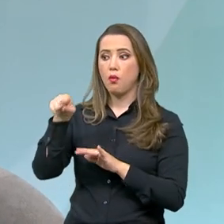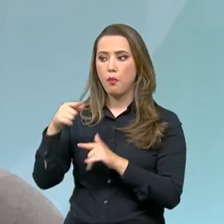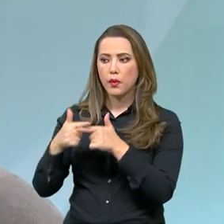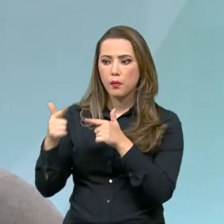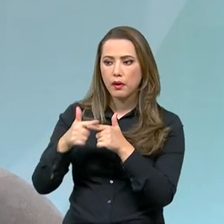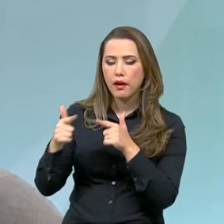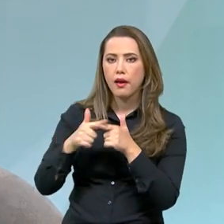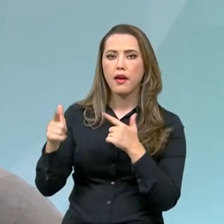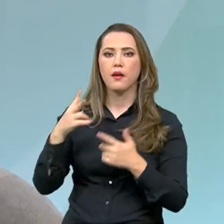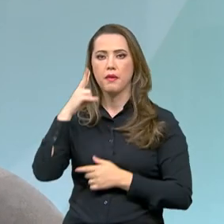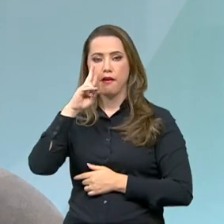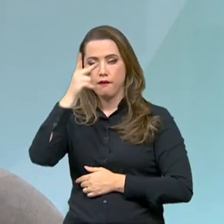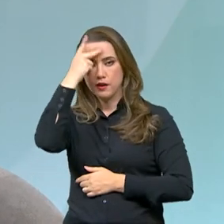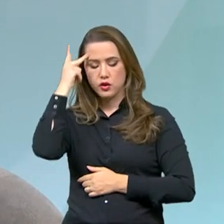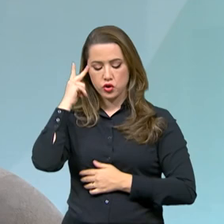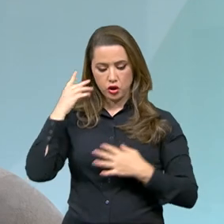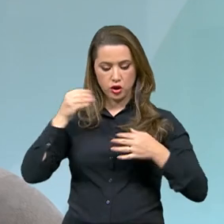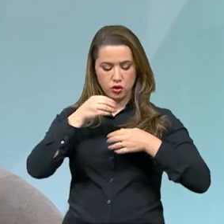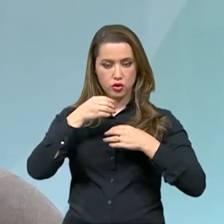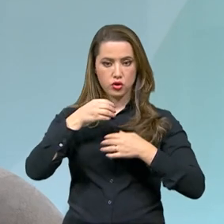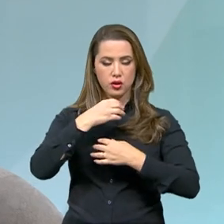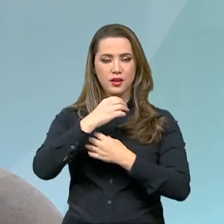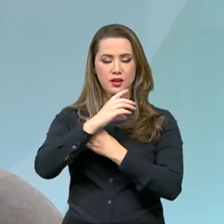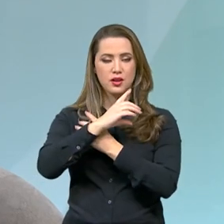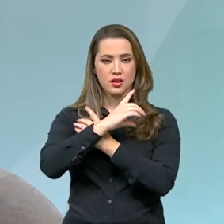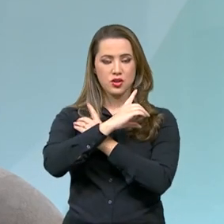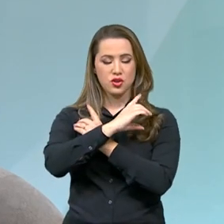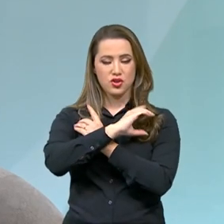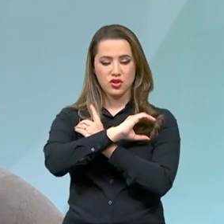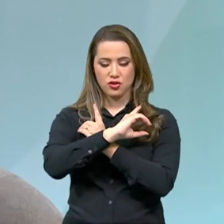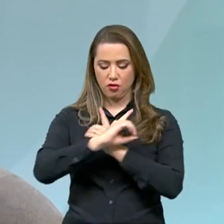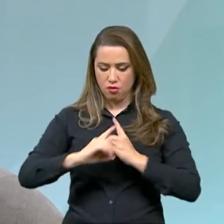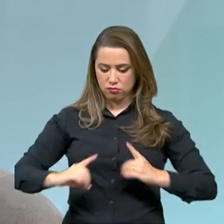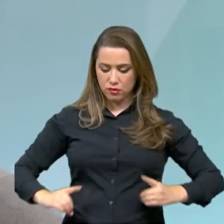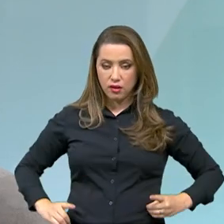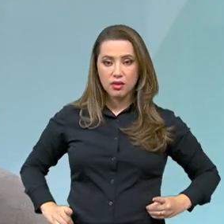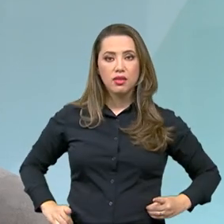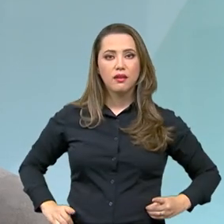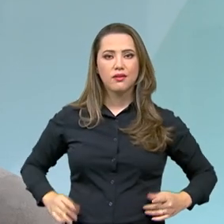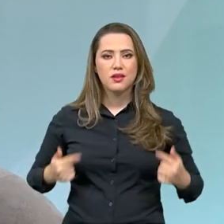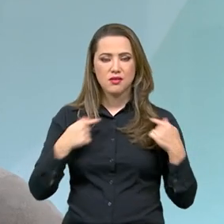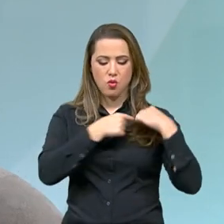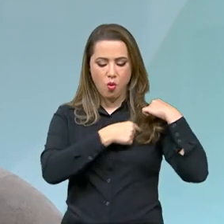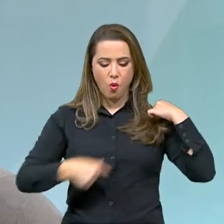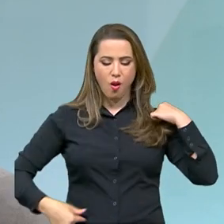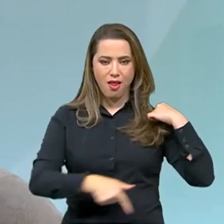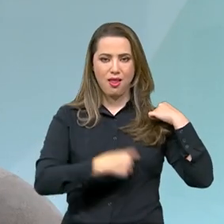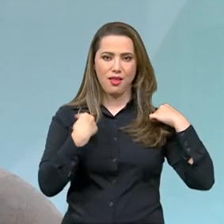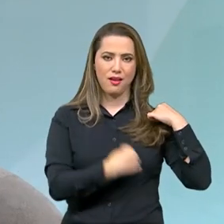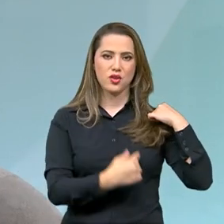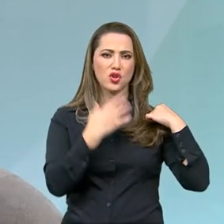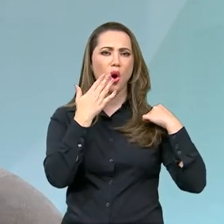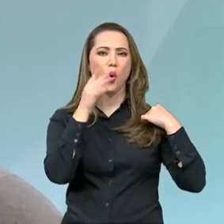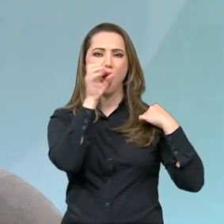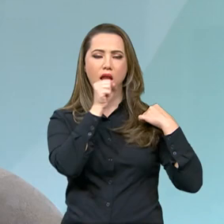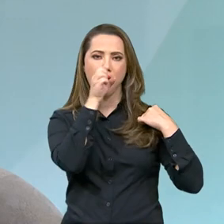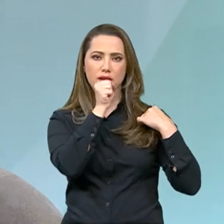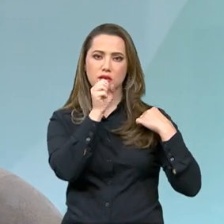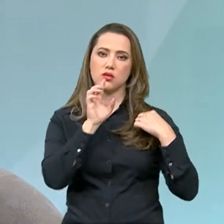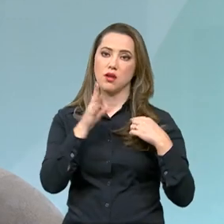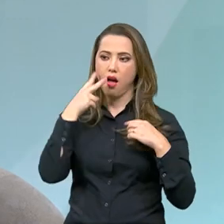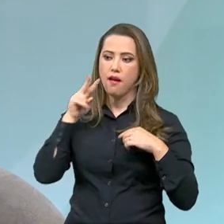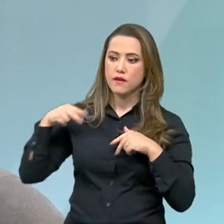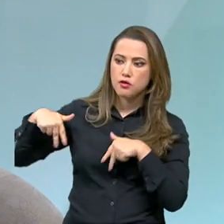aparecendo de colete laranja no momento que aquilo está acontecendo. Mas é muito importante lembrar que a defesa civil nacional faz um trabalho prévio